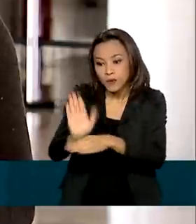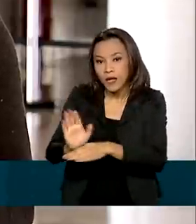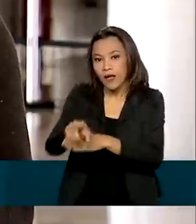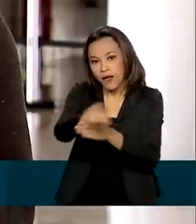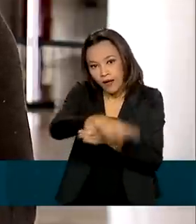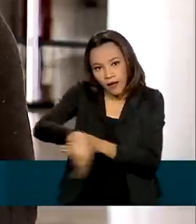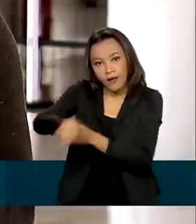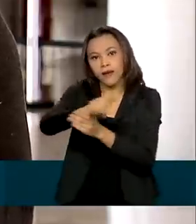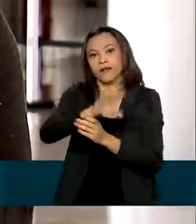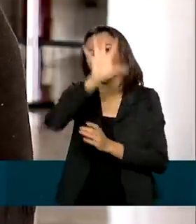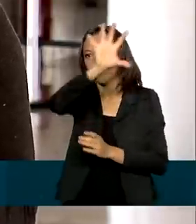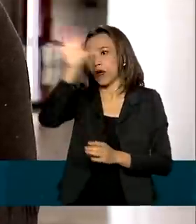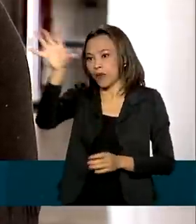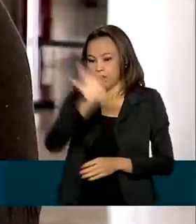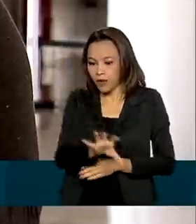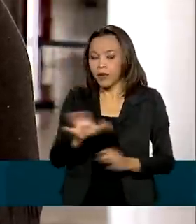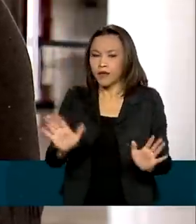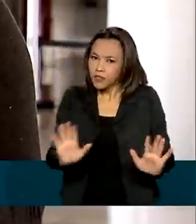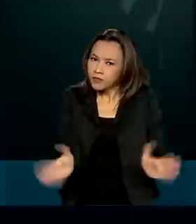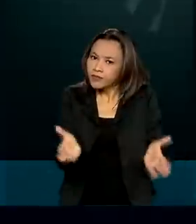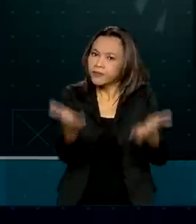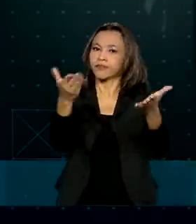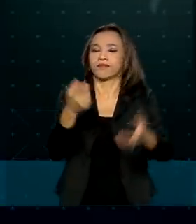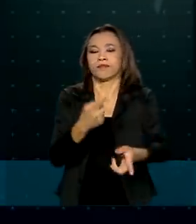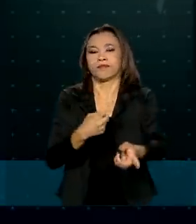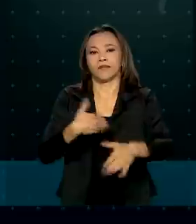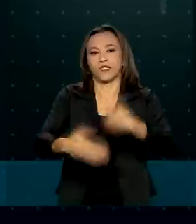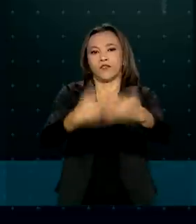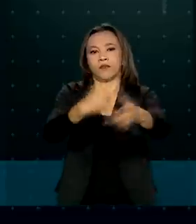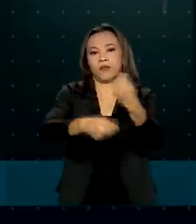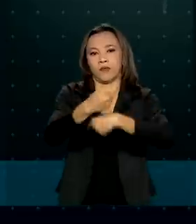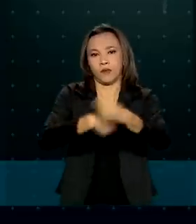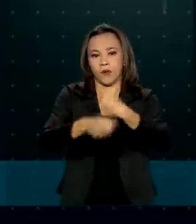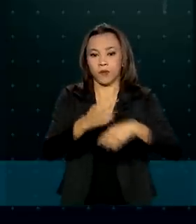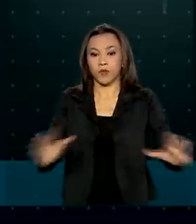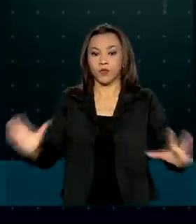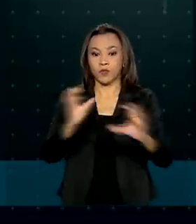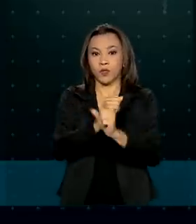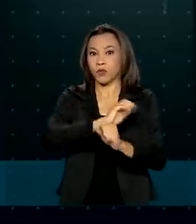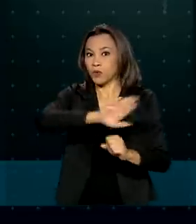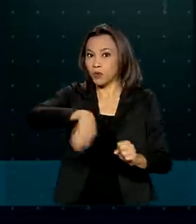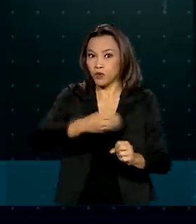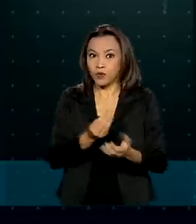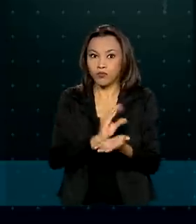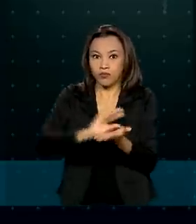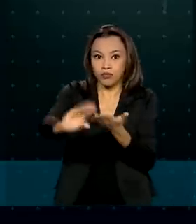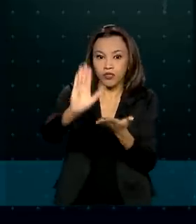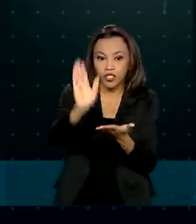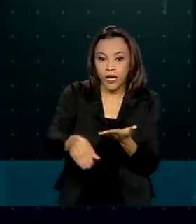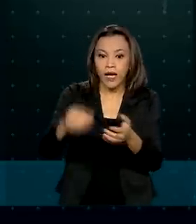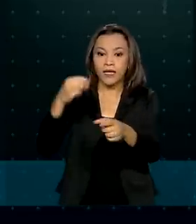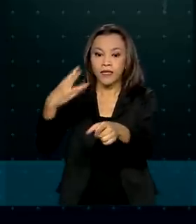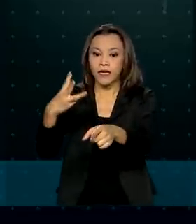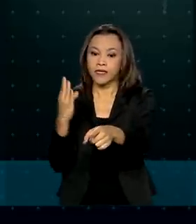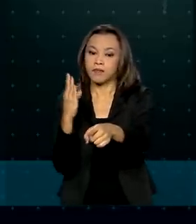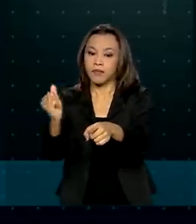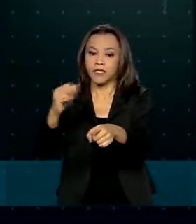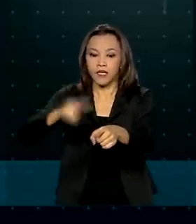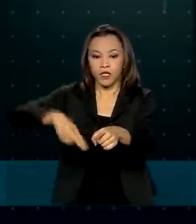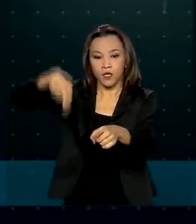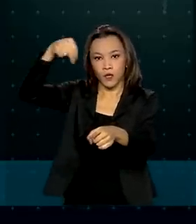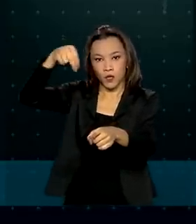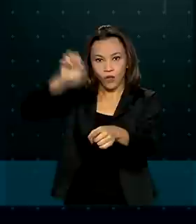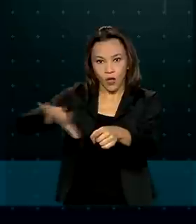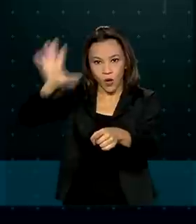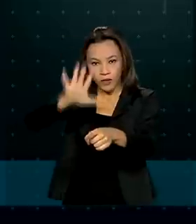e garantir assim o desenvolvimento econômico. Do total liberado, 3 bilhões foram para o Nordeste. 94